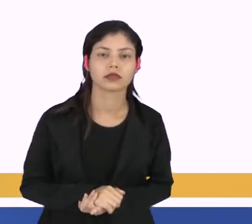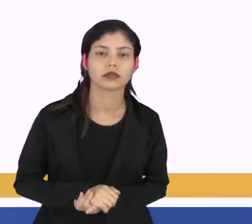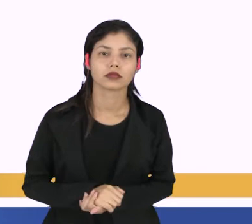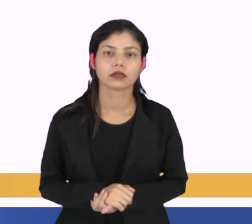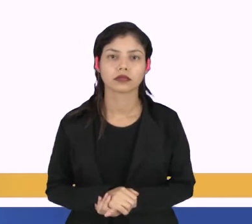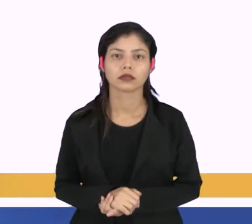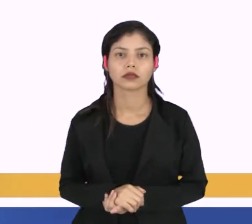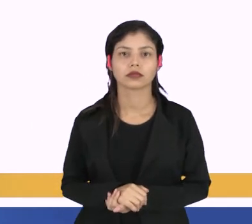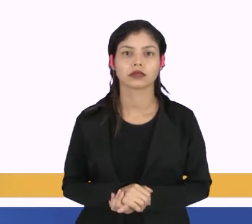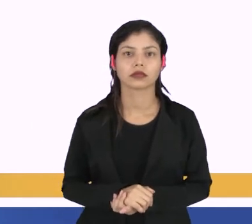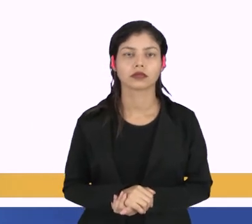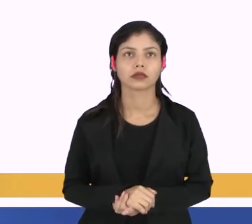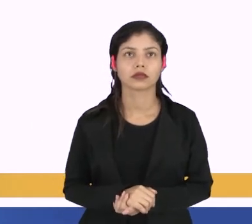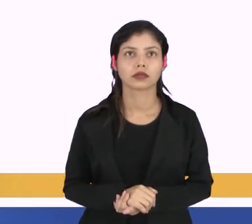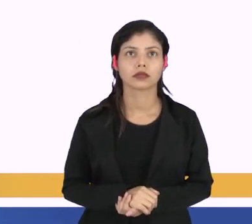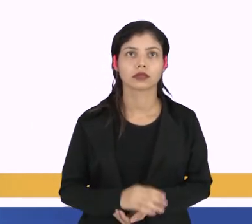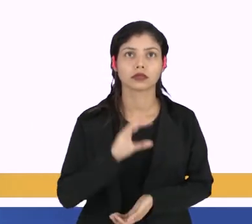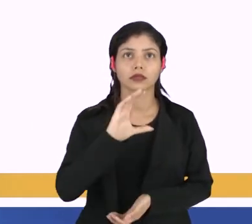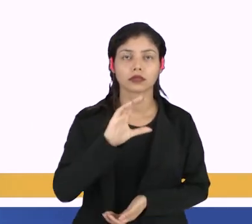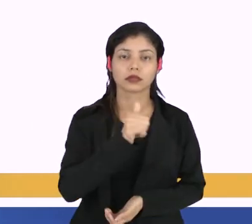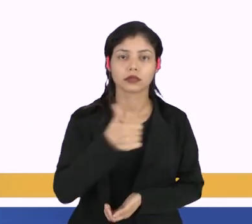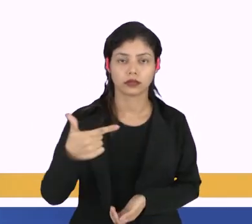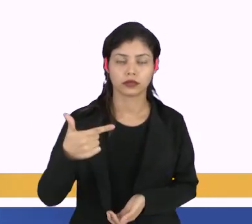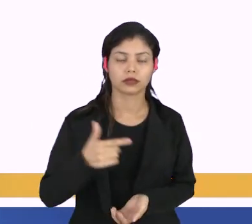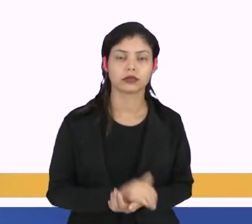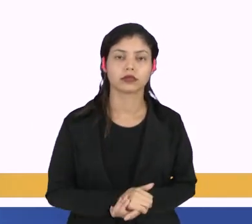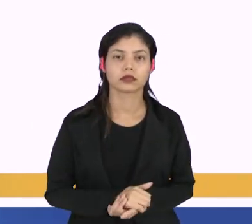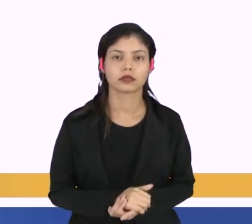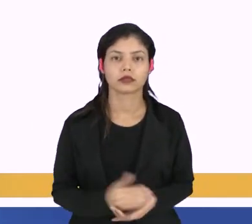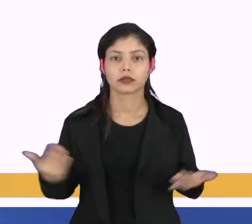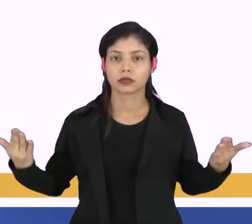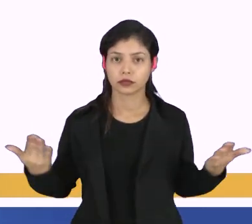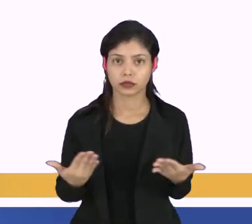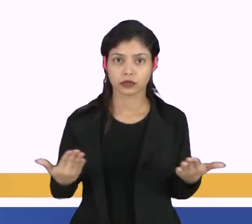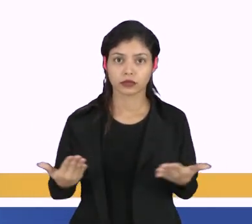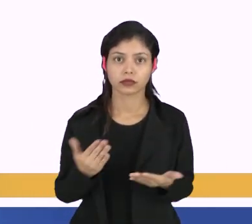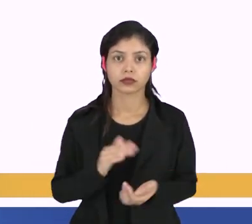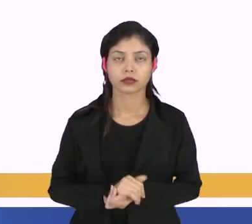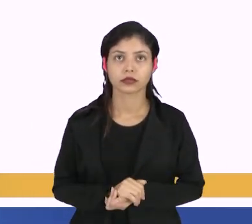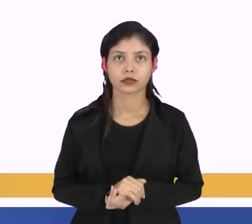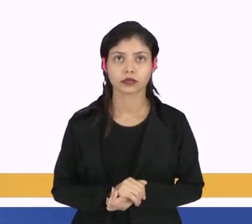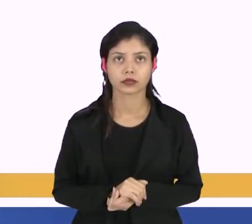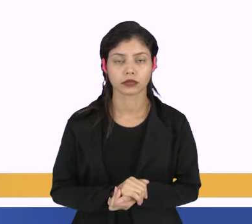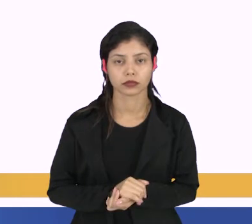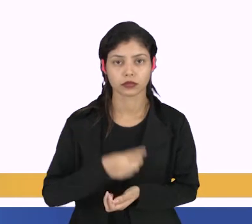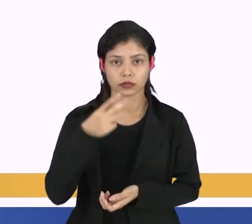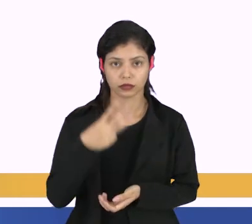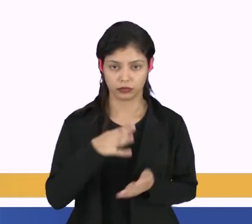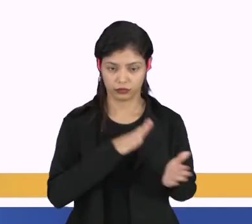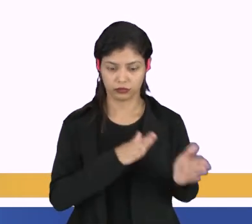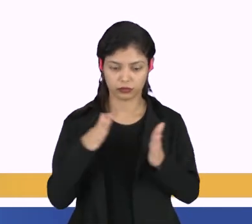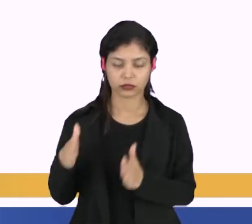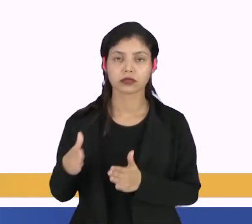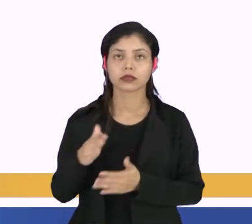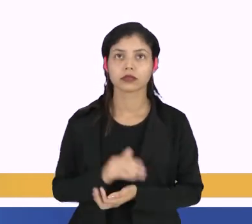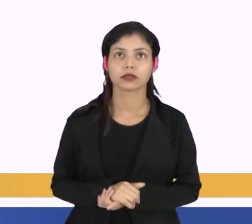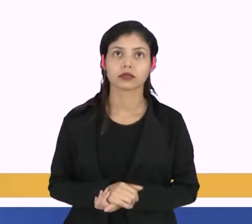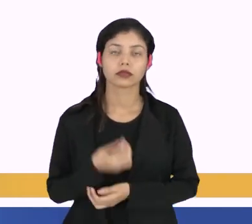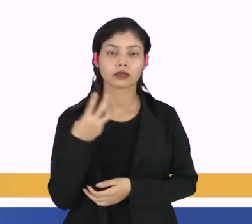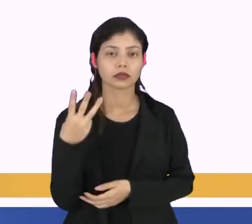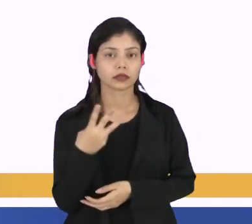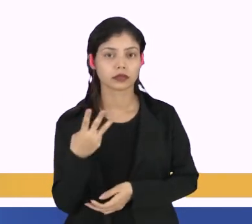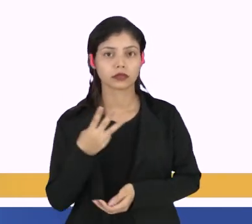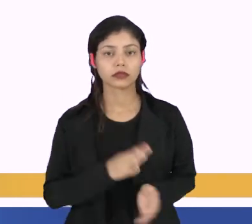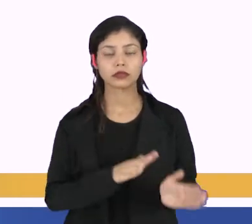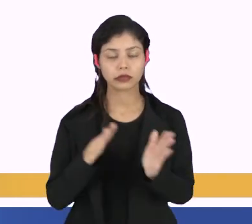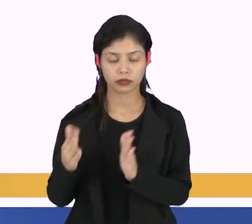ter esse C12. Agora nós vamos para a terceira parte. Na terceira